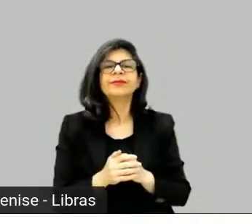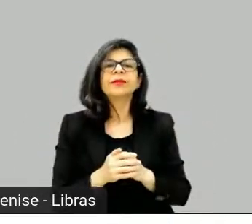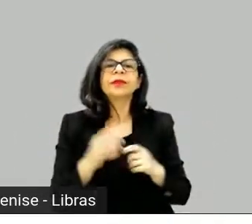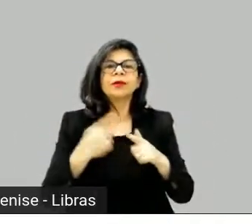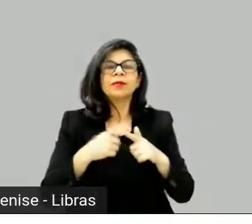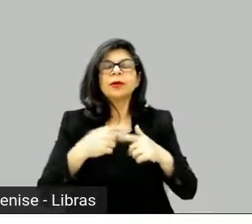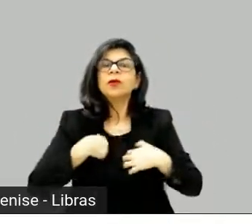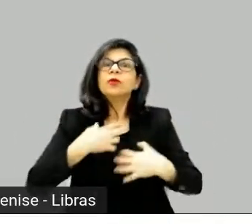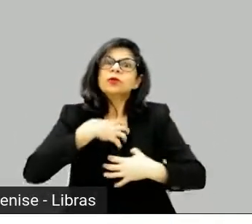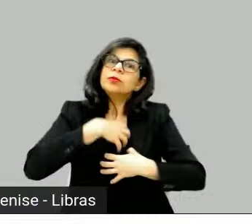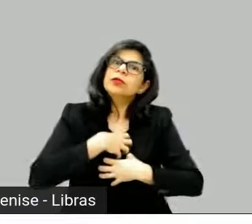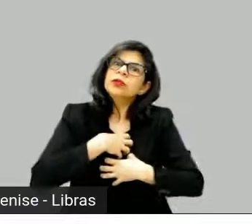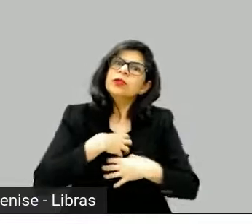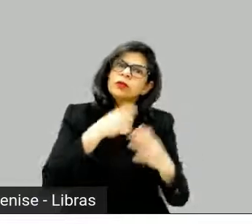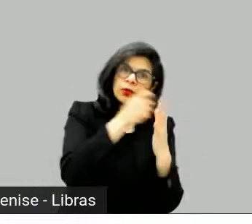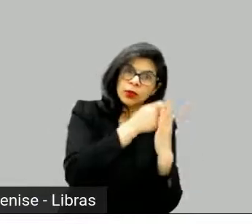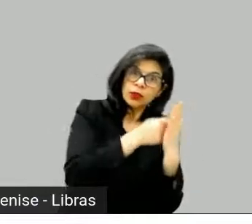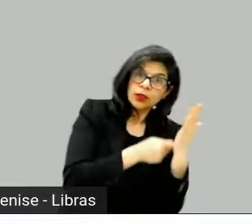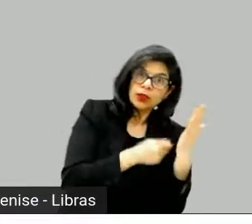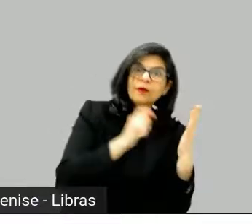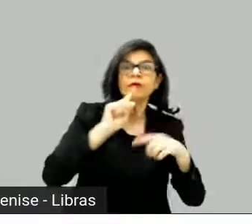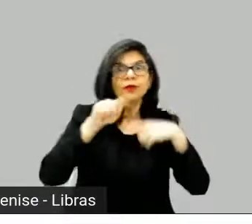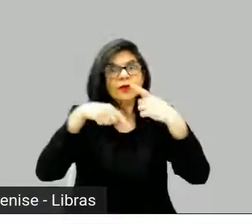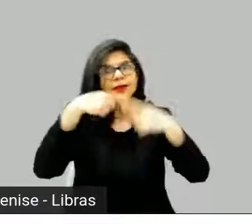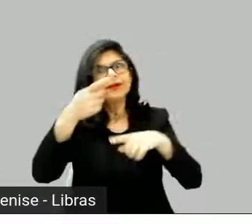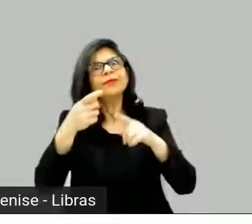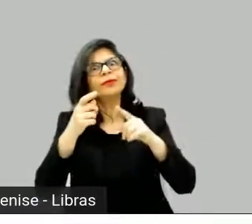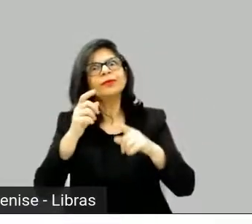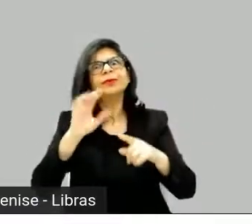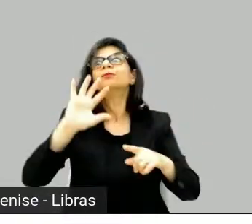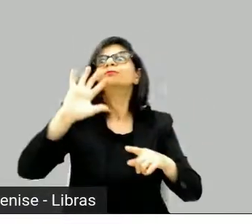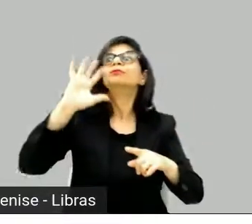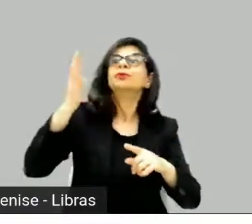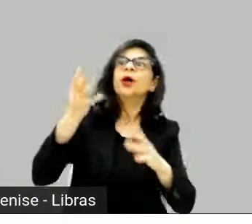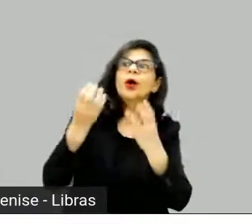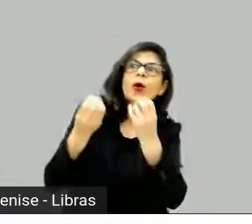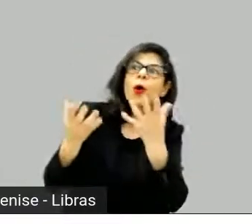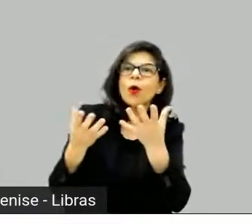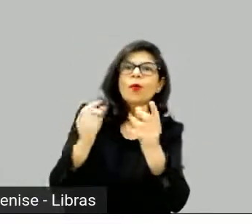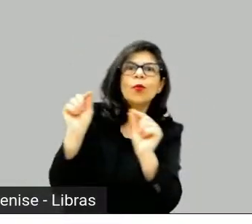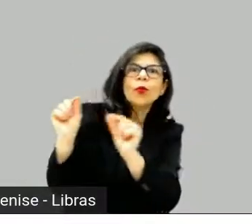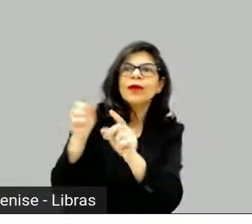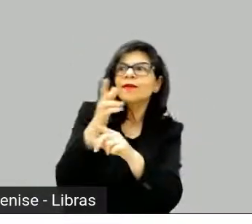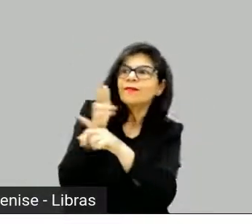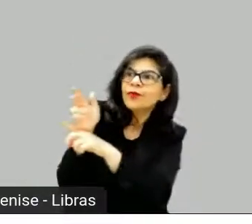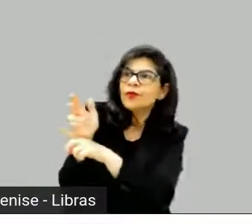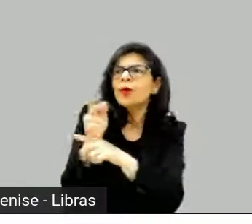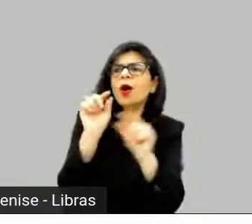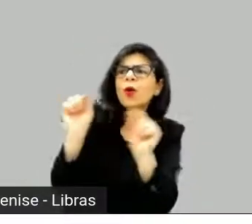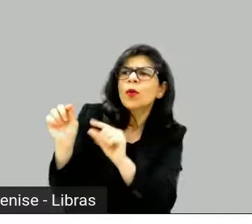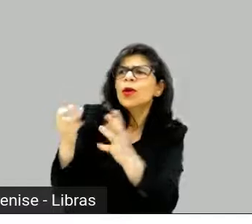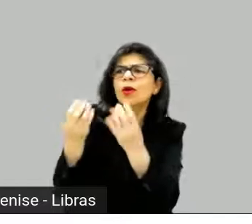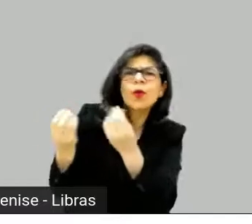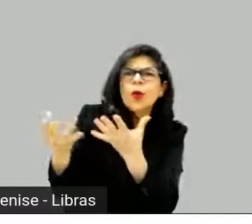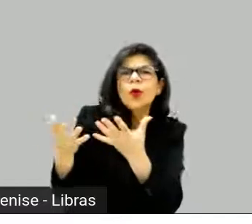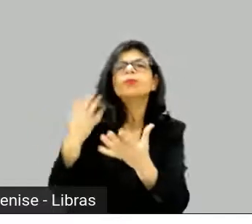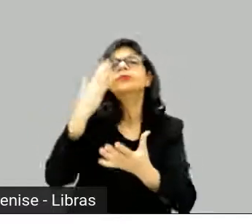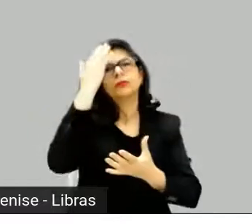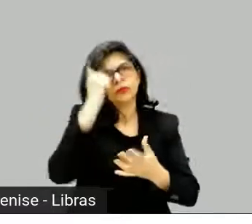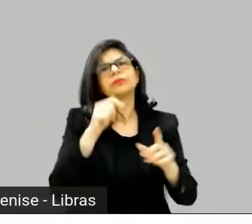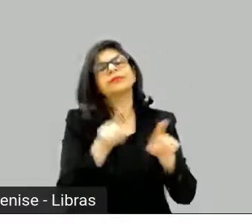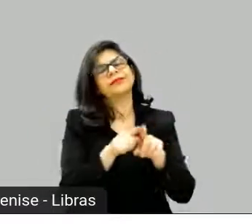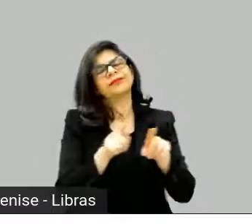E não, quando eu estou escrevendo literatura, se não é pretensioso eu falar que escrevo literatura, quando eu estou escrevendo literatura,